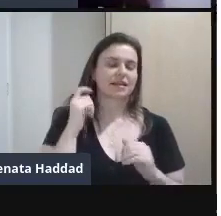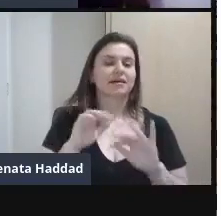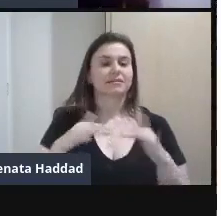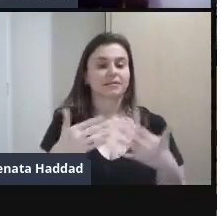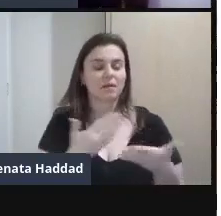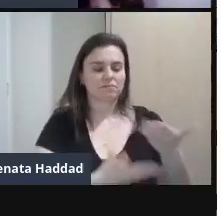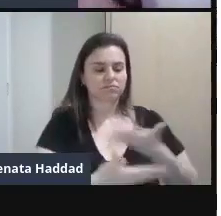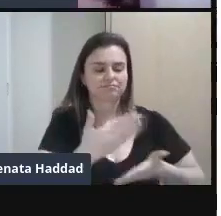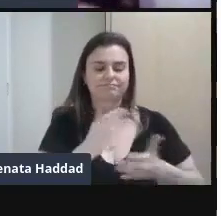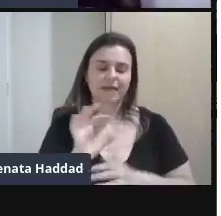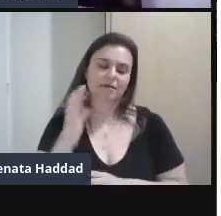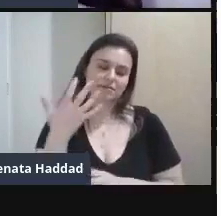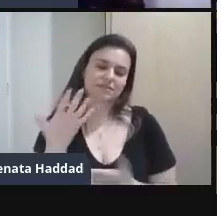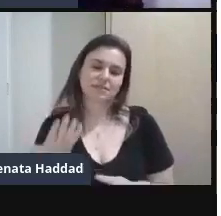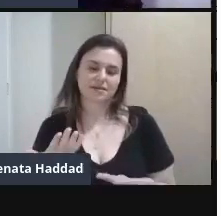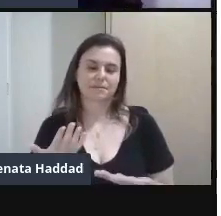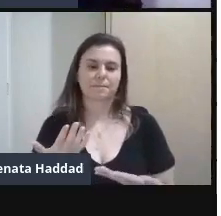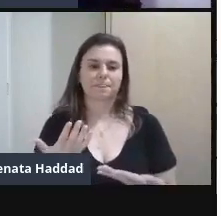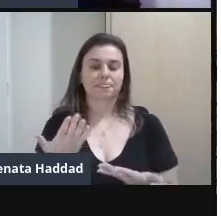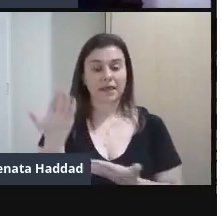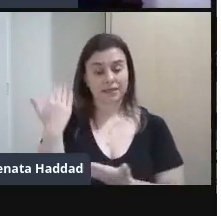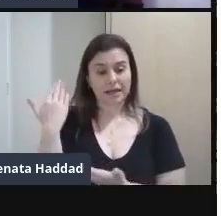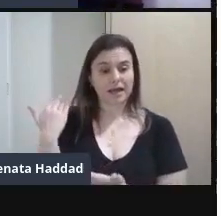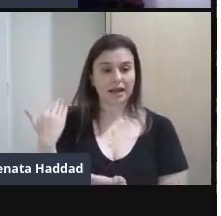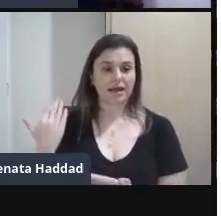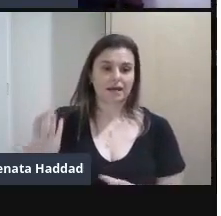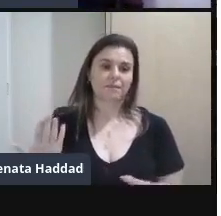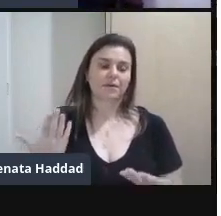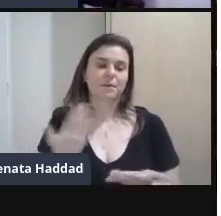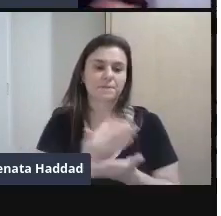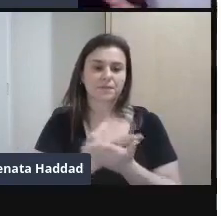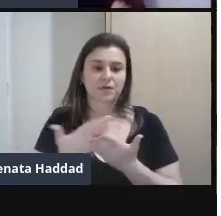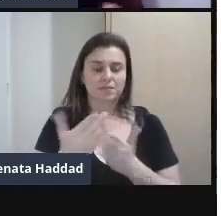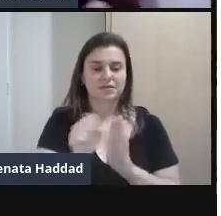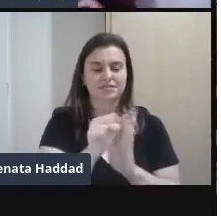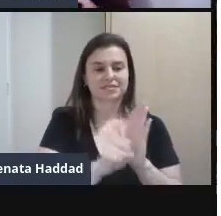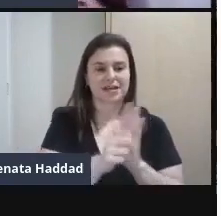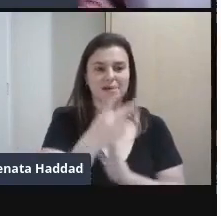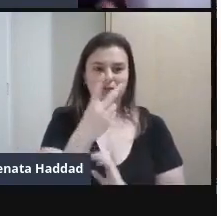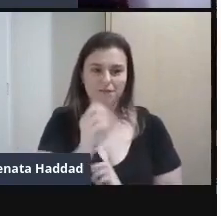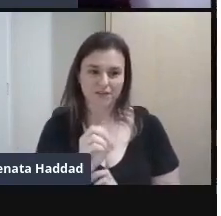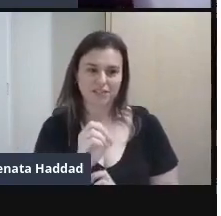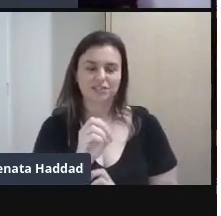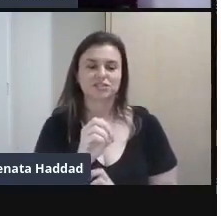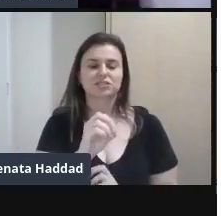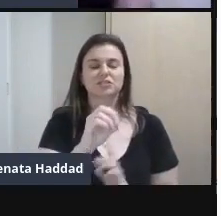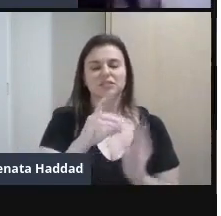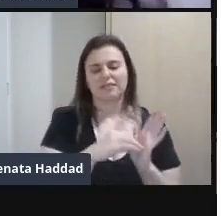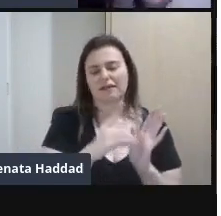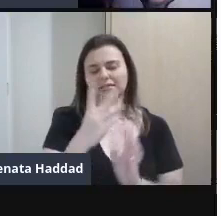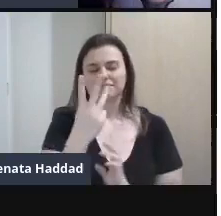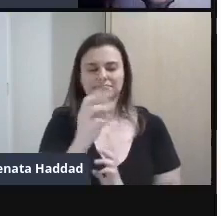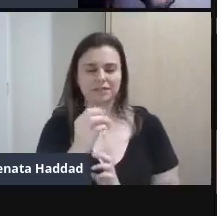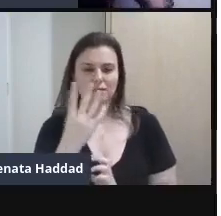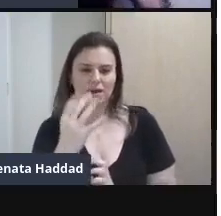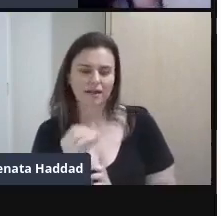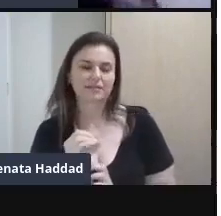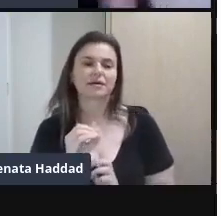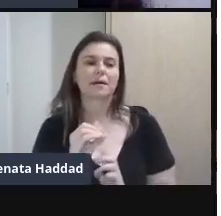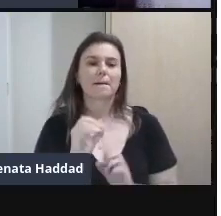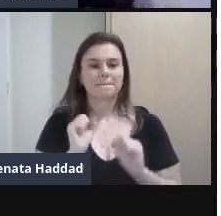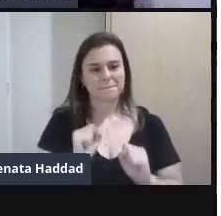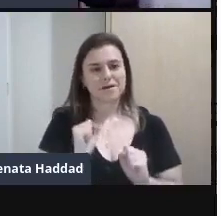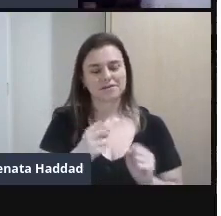acontecer E realmente Naquela época Começo do século XX A década de 30 a 40 Vocês podem imaginar